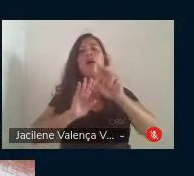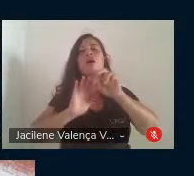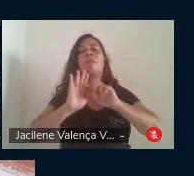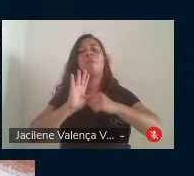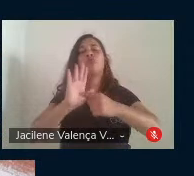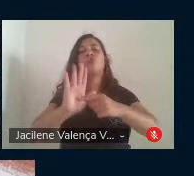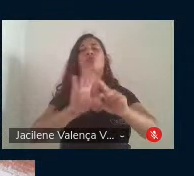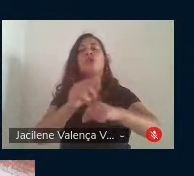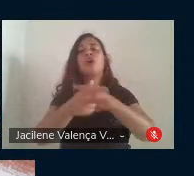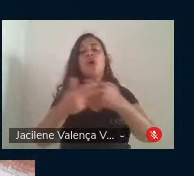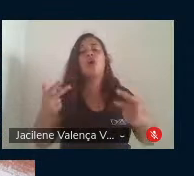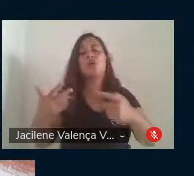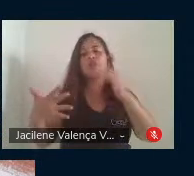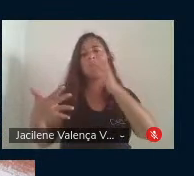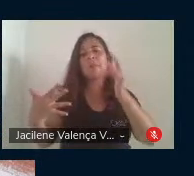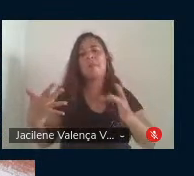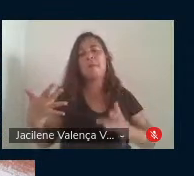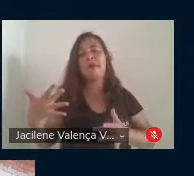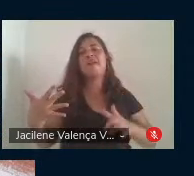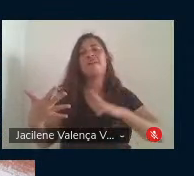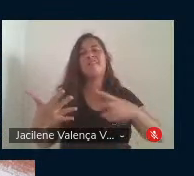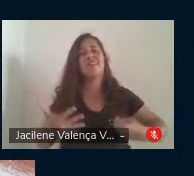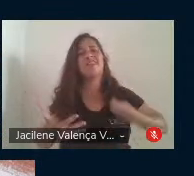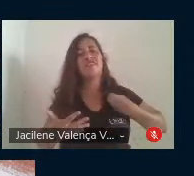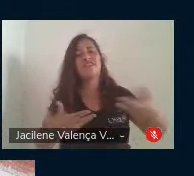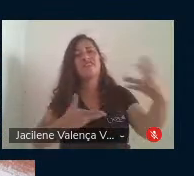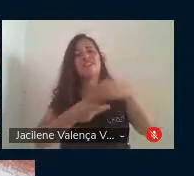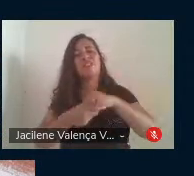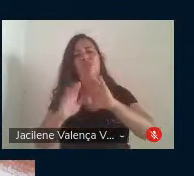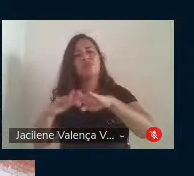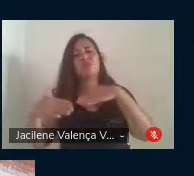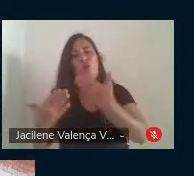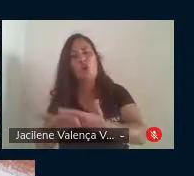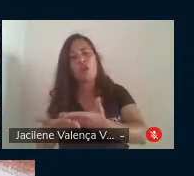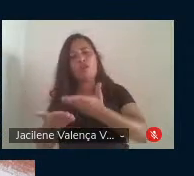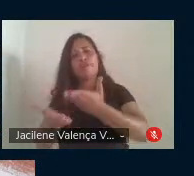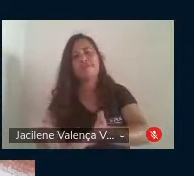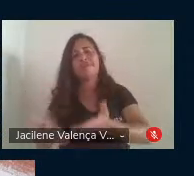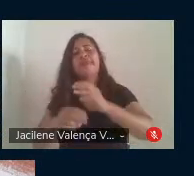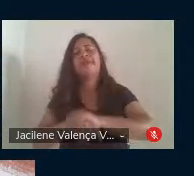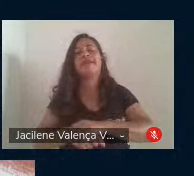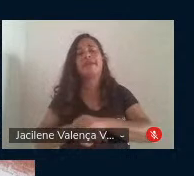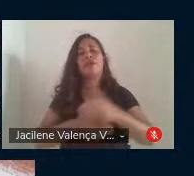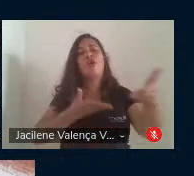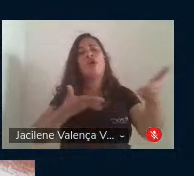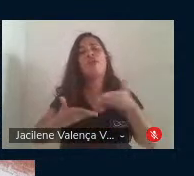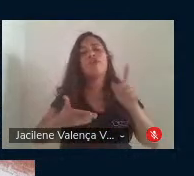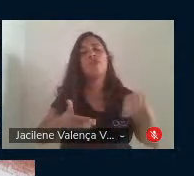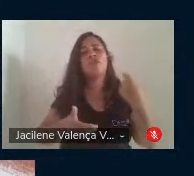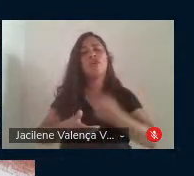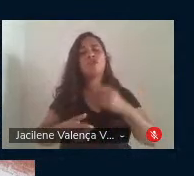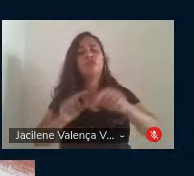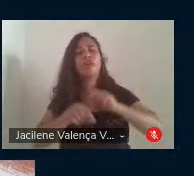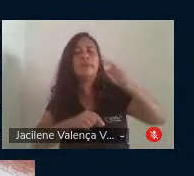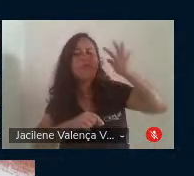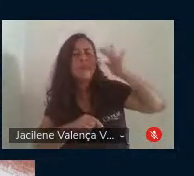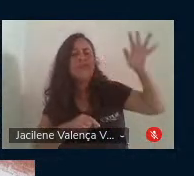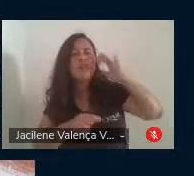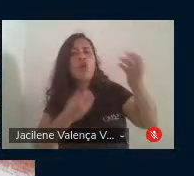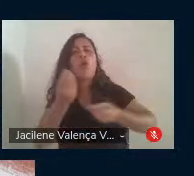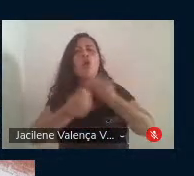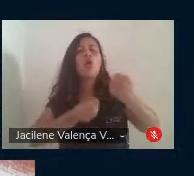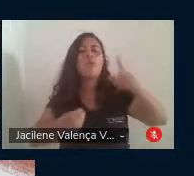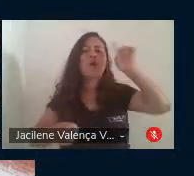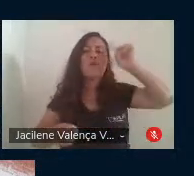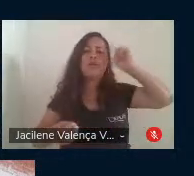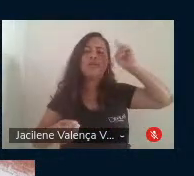que estão presentes no cotidiano escolar, questões que nos convidam a refletir sobre esse cotidiano e ver